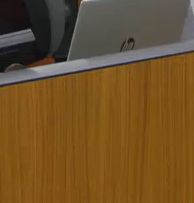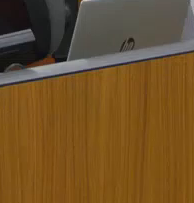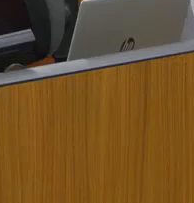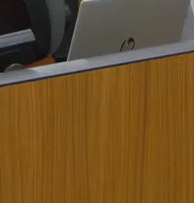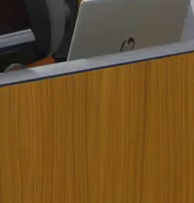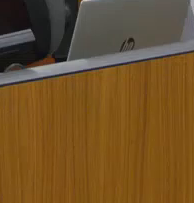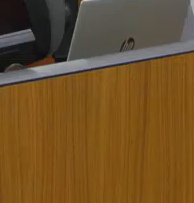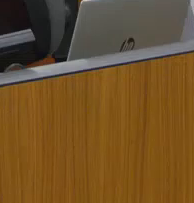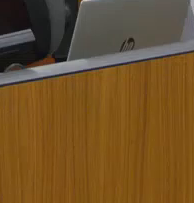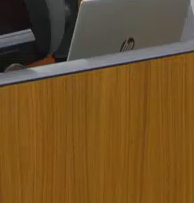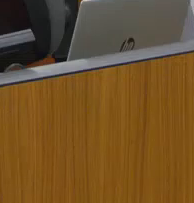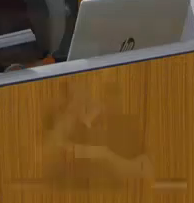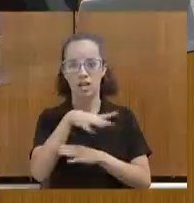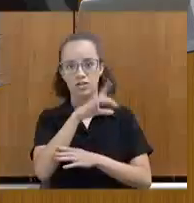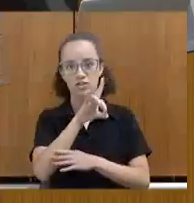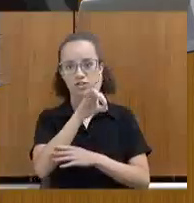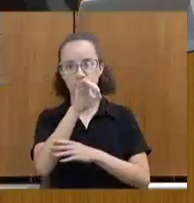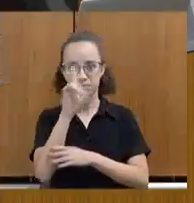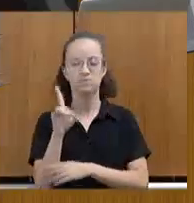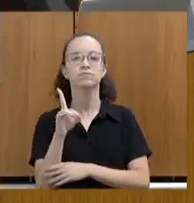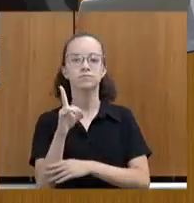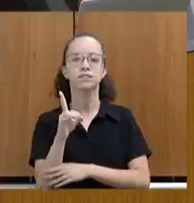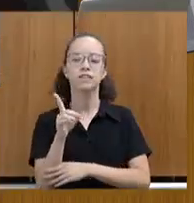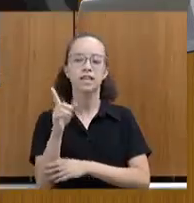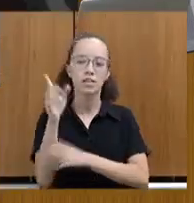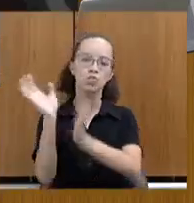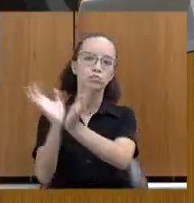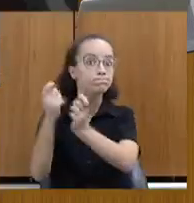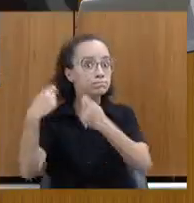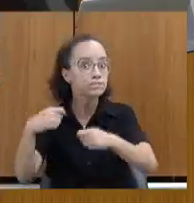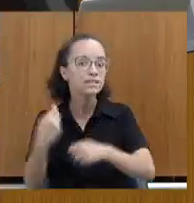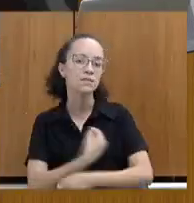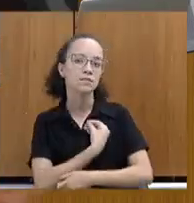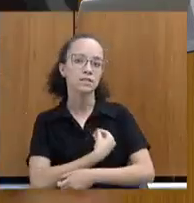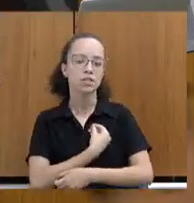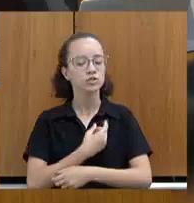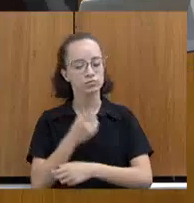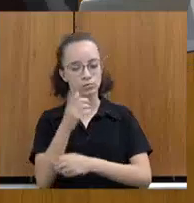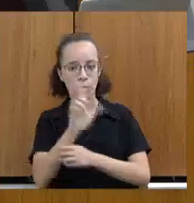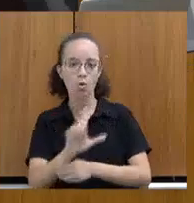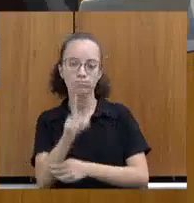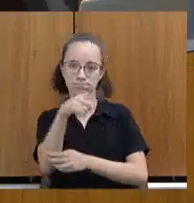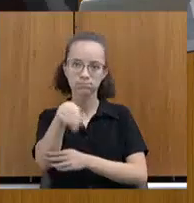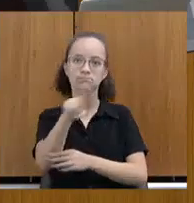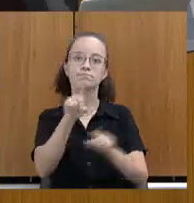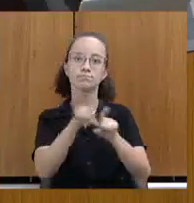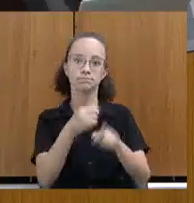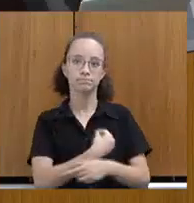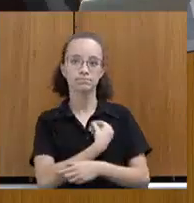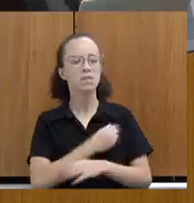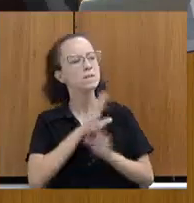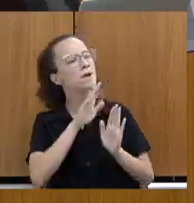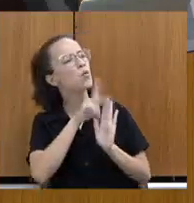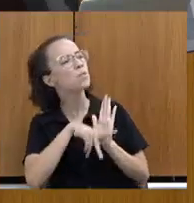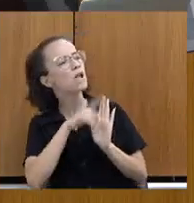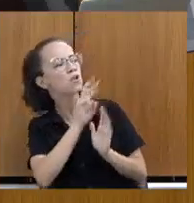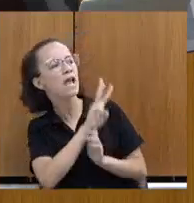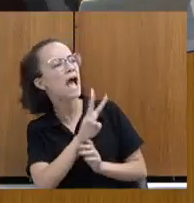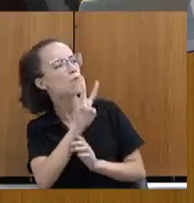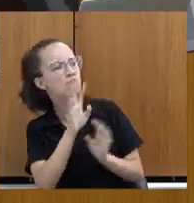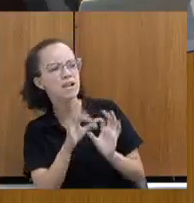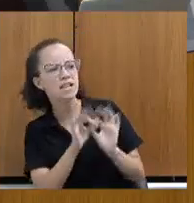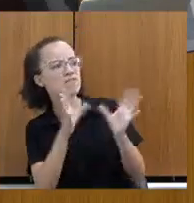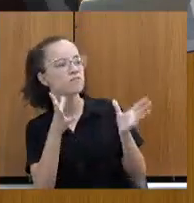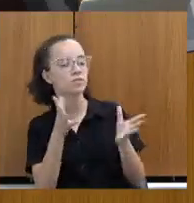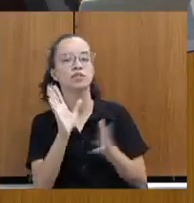da Akinur, que ela é parceira nossa, eles precisam estar aqui. E, lógico, vocês vão estar participando junto conosco. Mas o plano está no site? Como é que